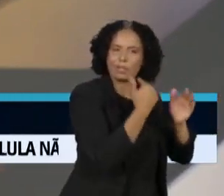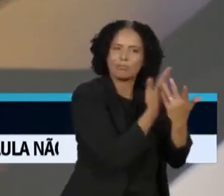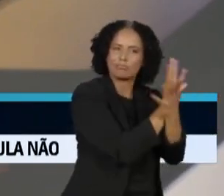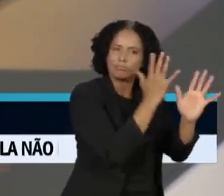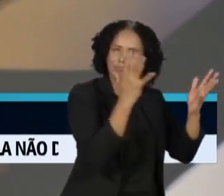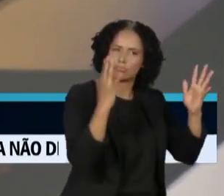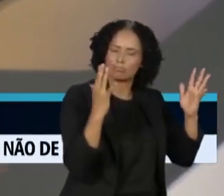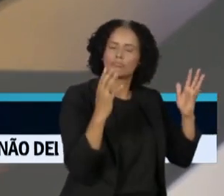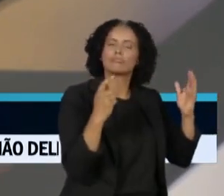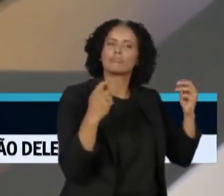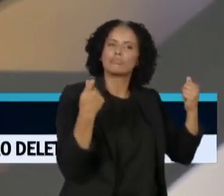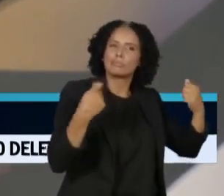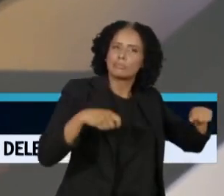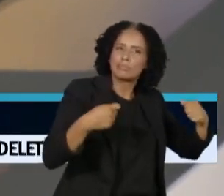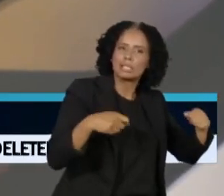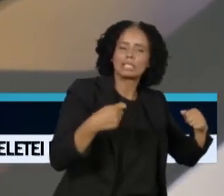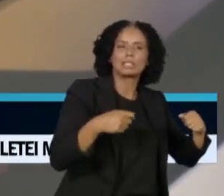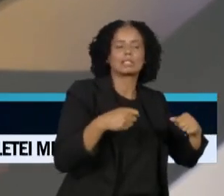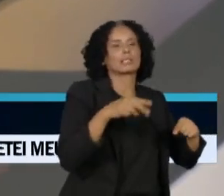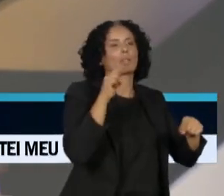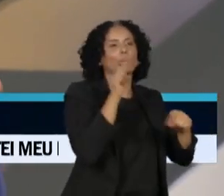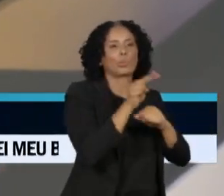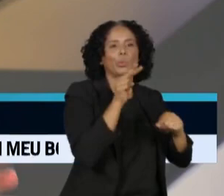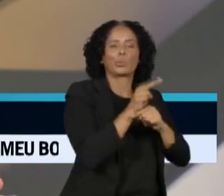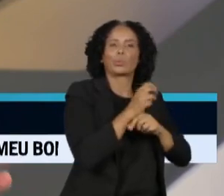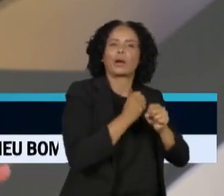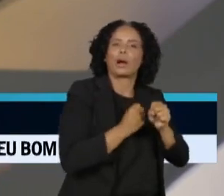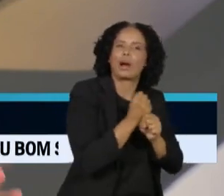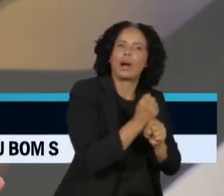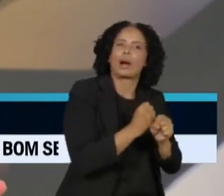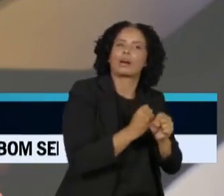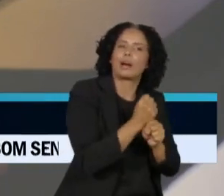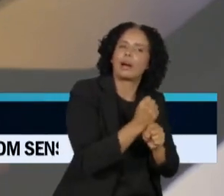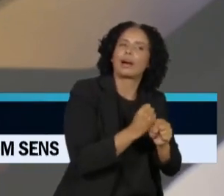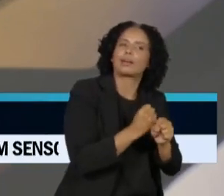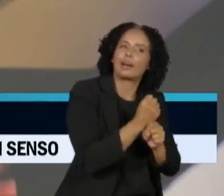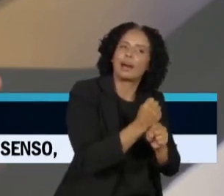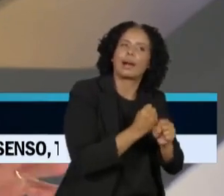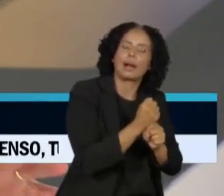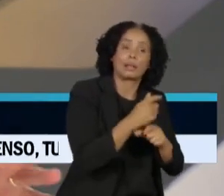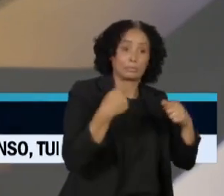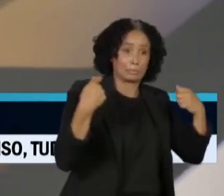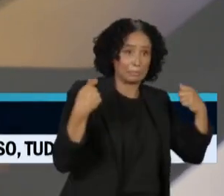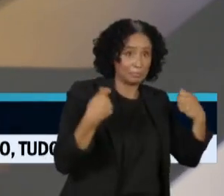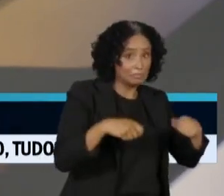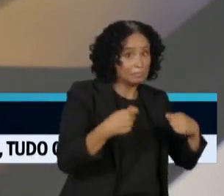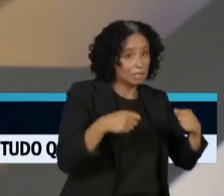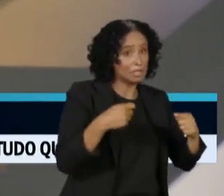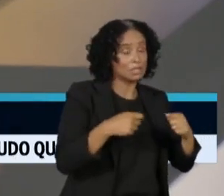mantida ao longo de vários anos. Então a gente tem que fazer a nossa lição de casa, mas a oportunidade está aí. Então a tem